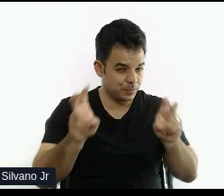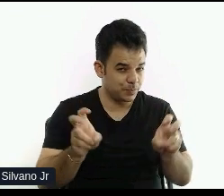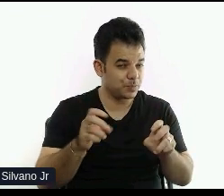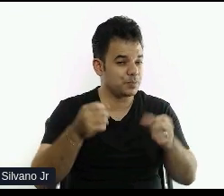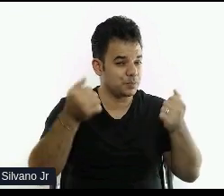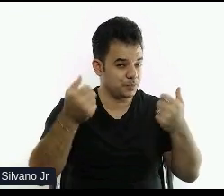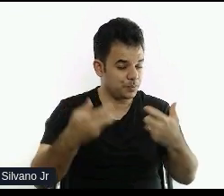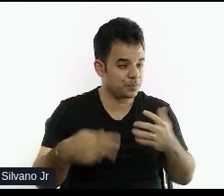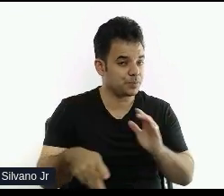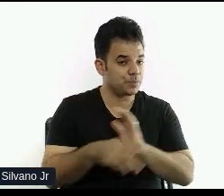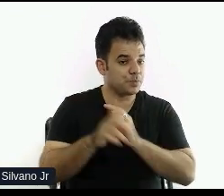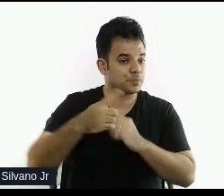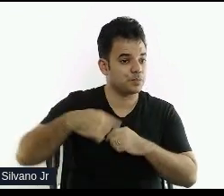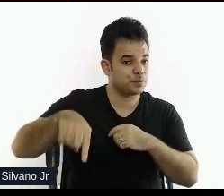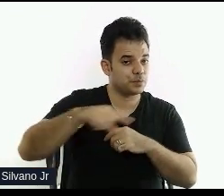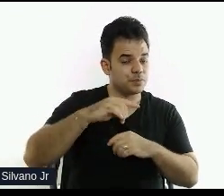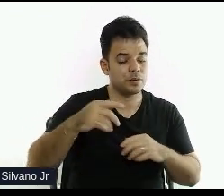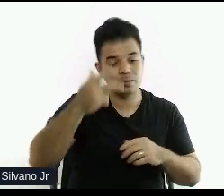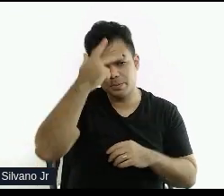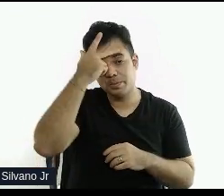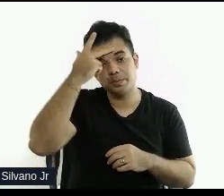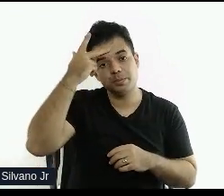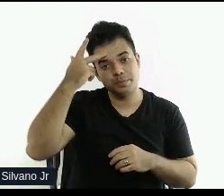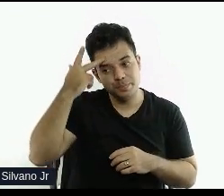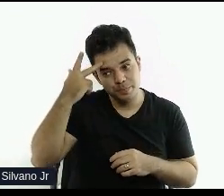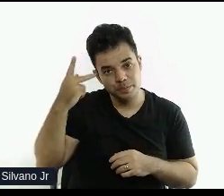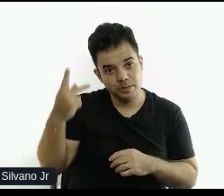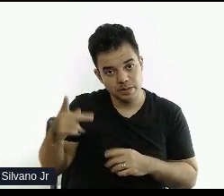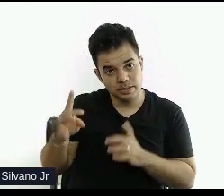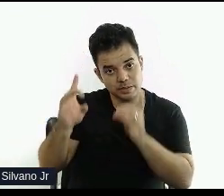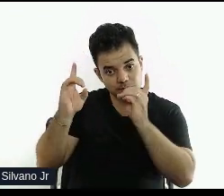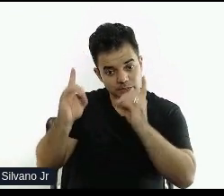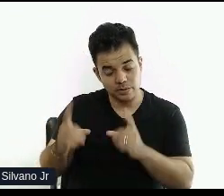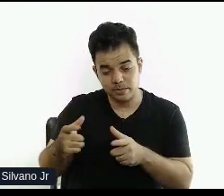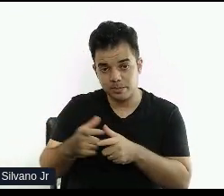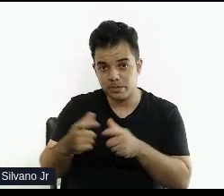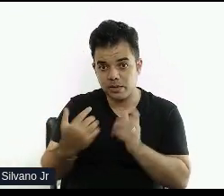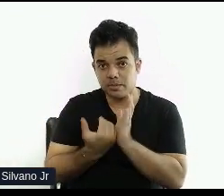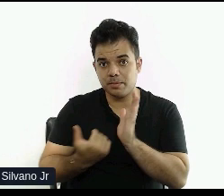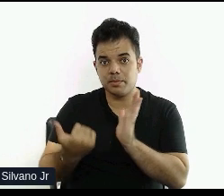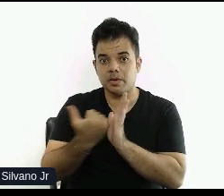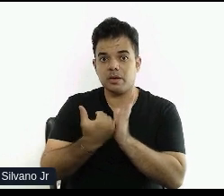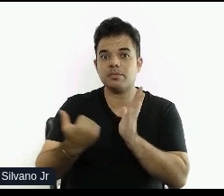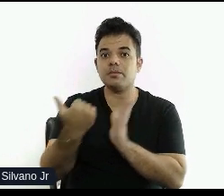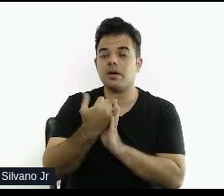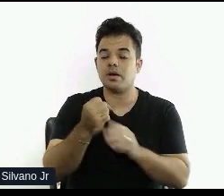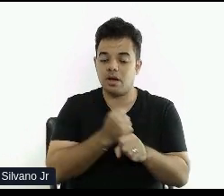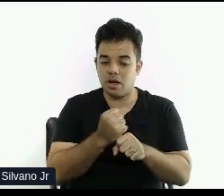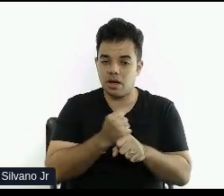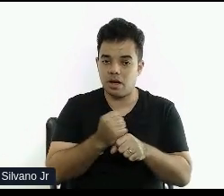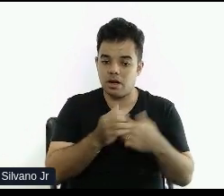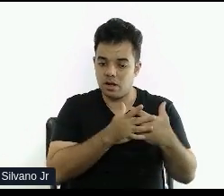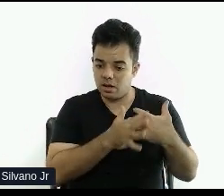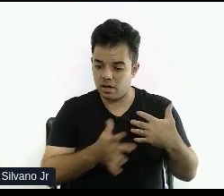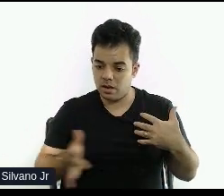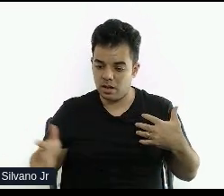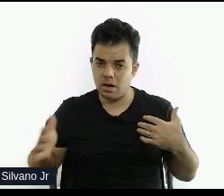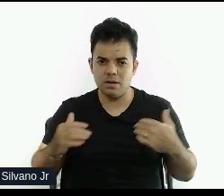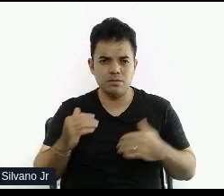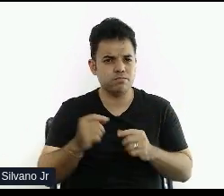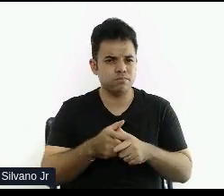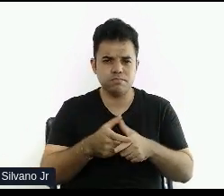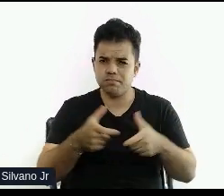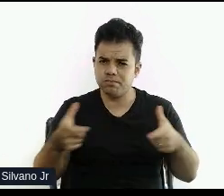Para, feita por pessoas com deficiência, elas estão aumentando com o passar do tempo. Então, olha aqui, né? Mais de 326